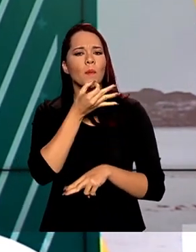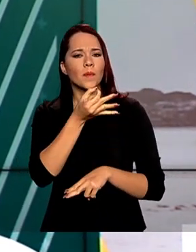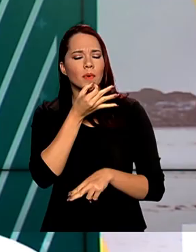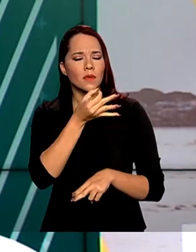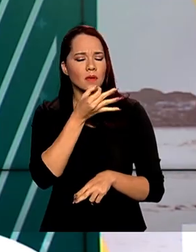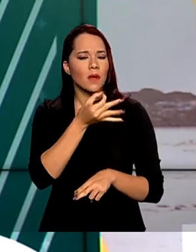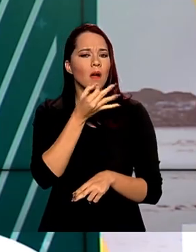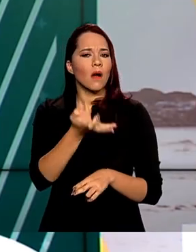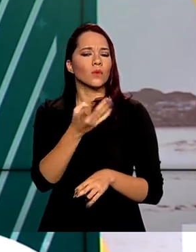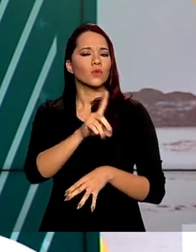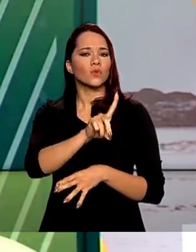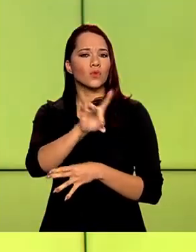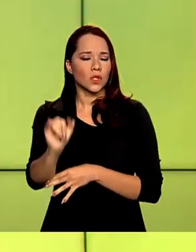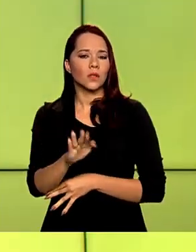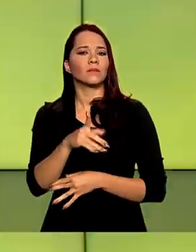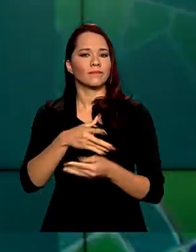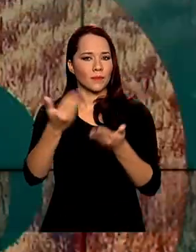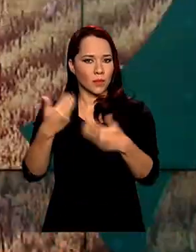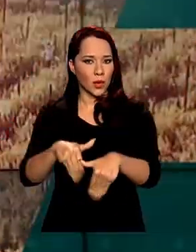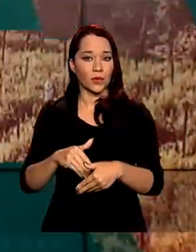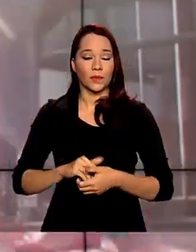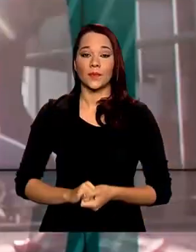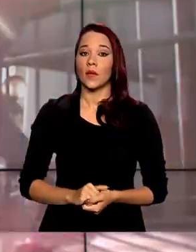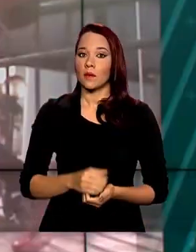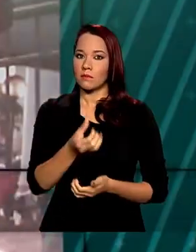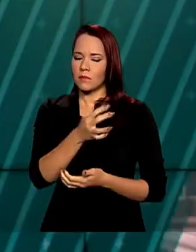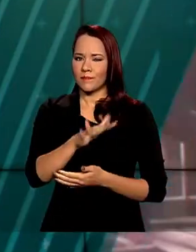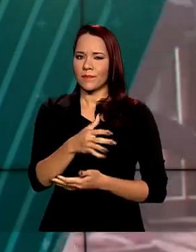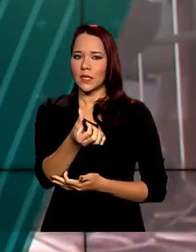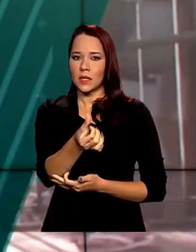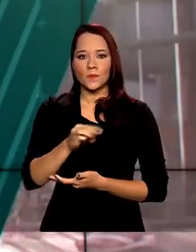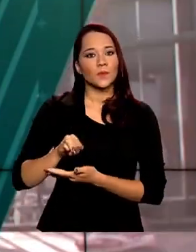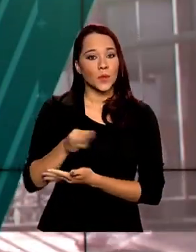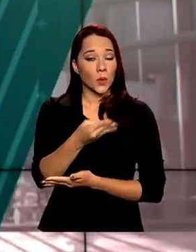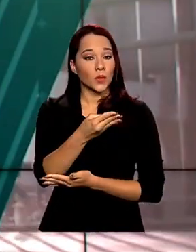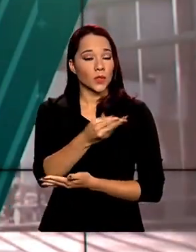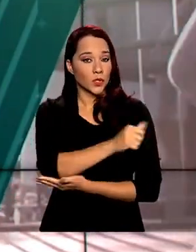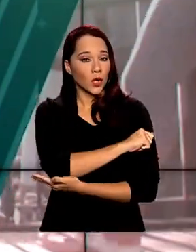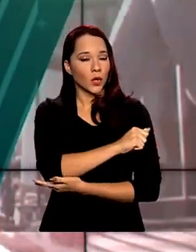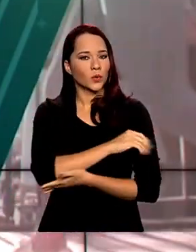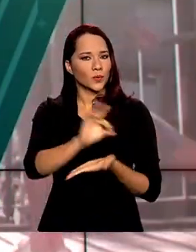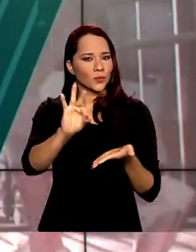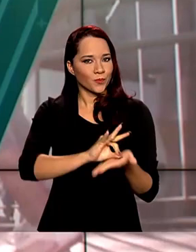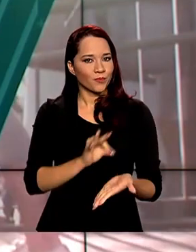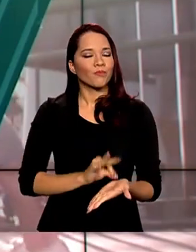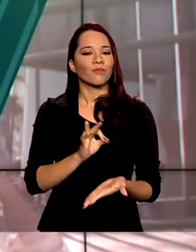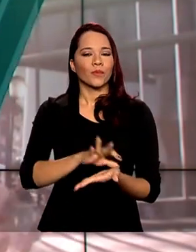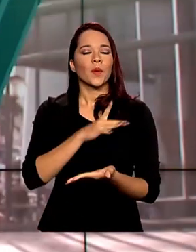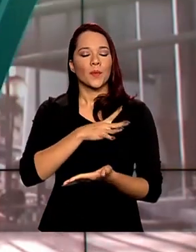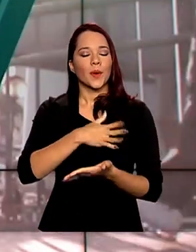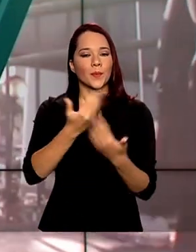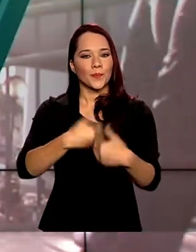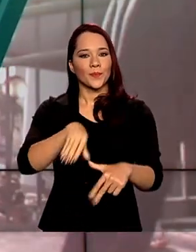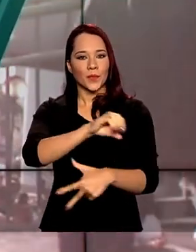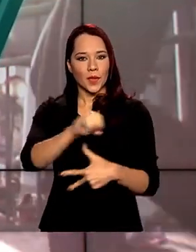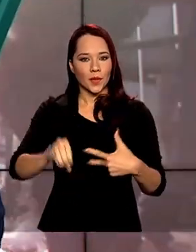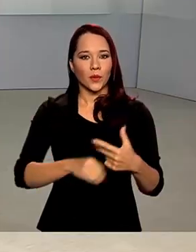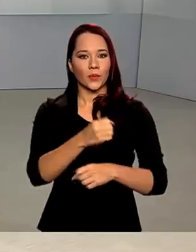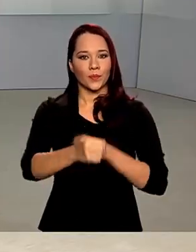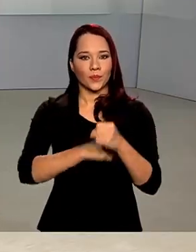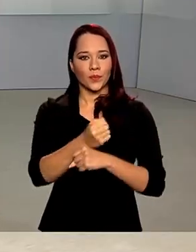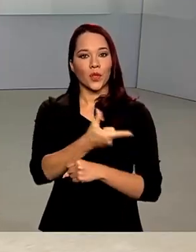sobre a data de realização do exame. Quase 6 milhões de participantes estão inscritos para fazer o Enem 2020.